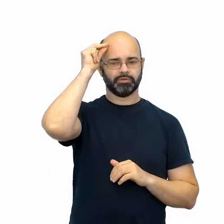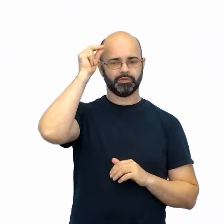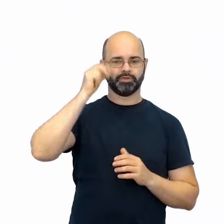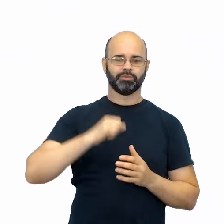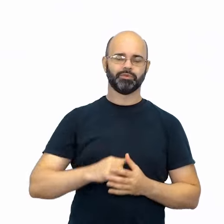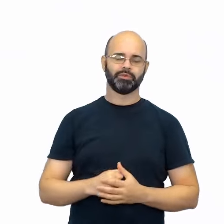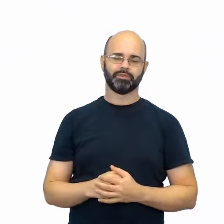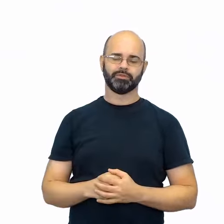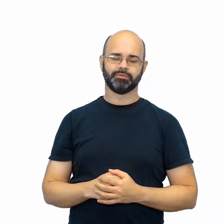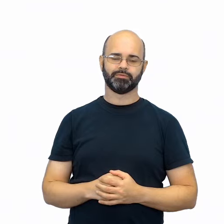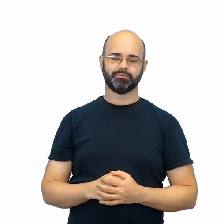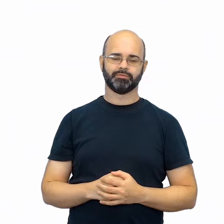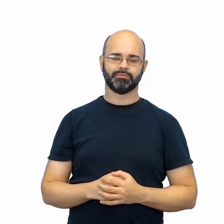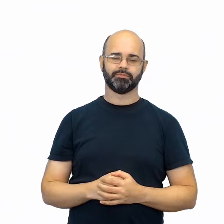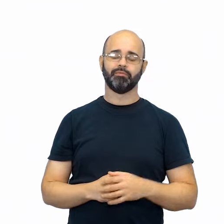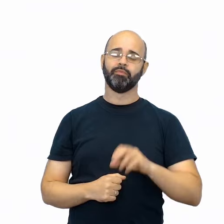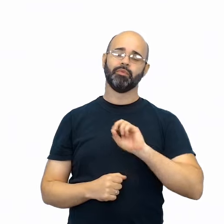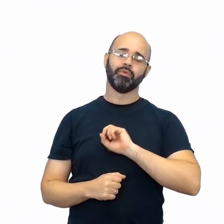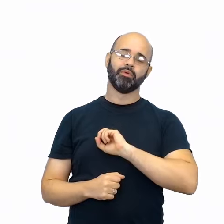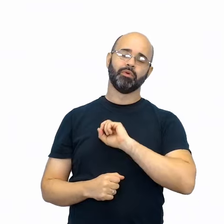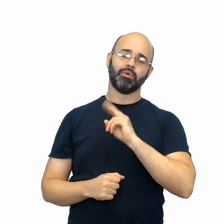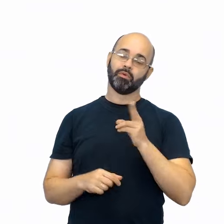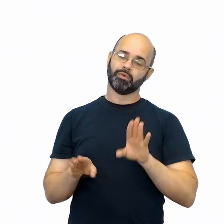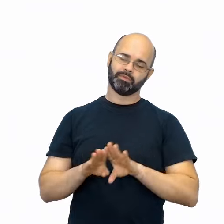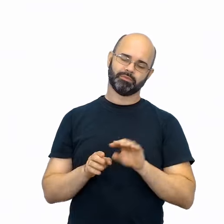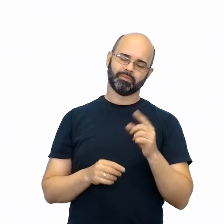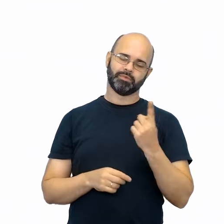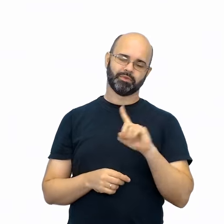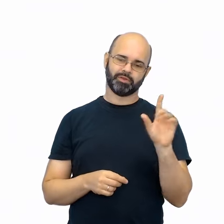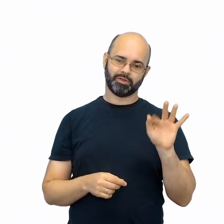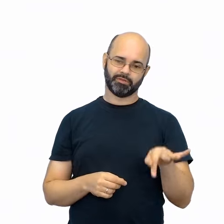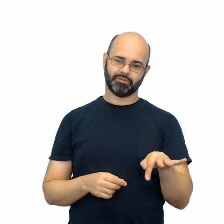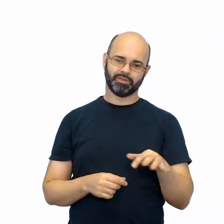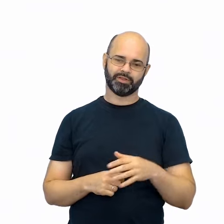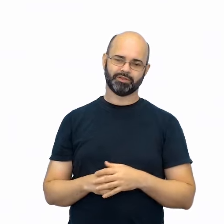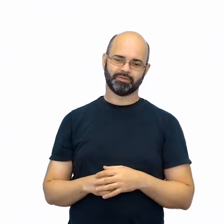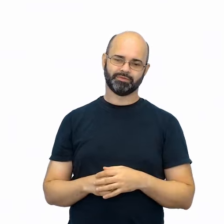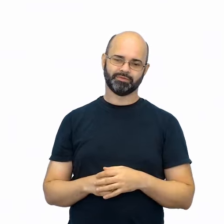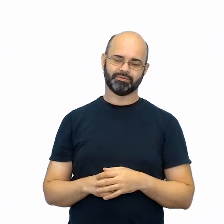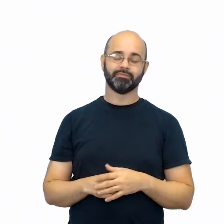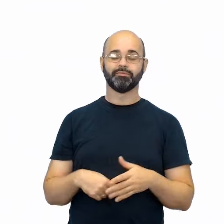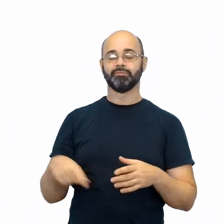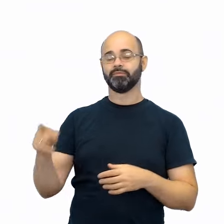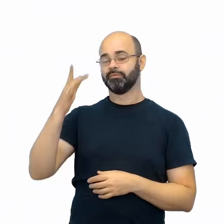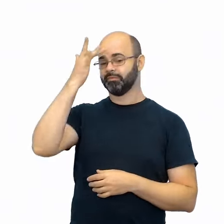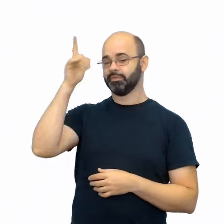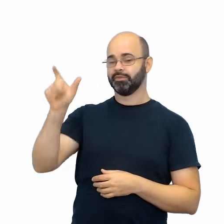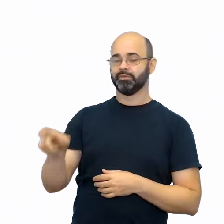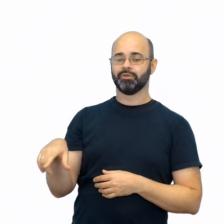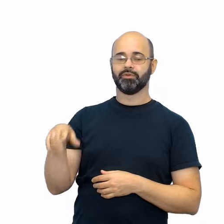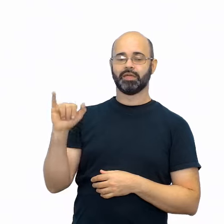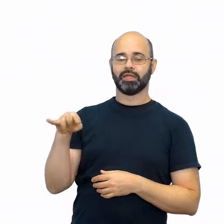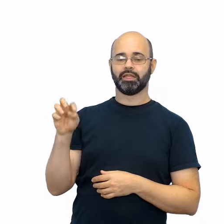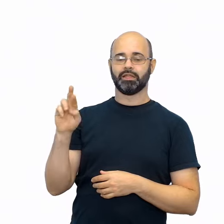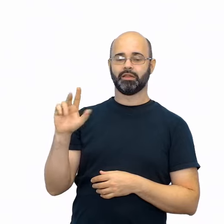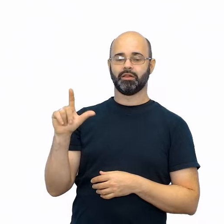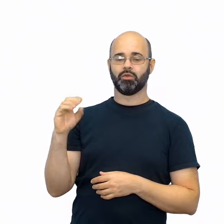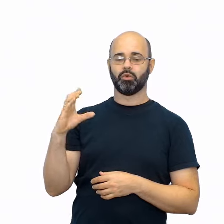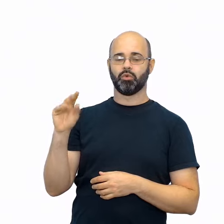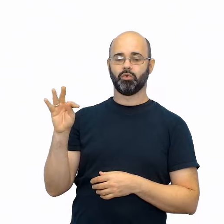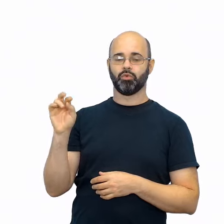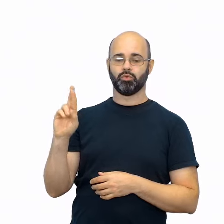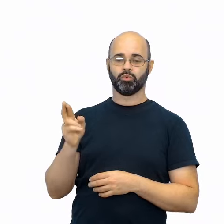Por fim, é preciso representar o interlocutor por se tratar do nosso foco